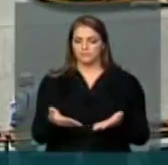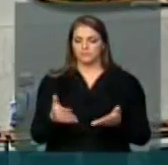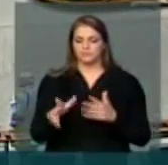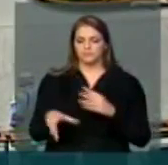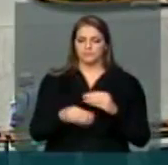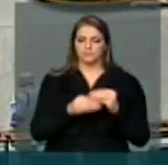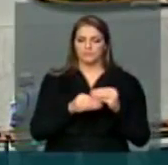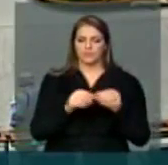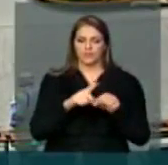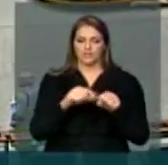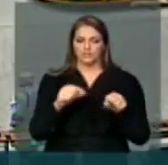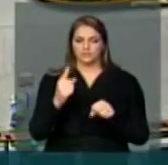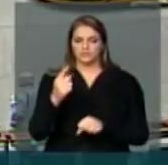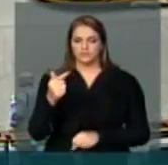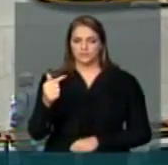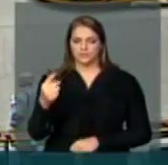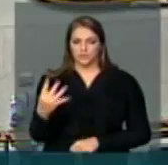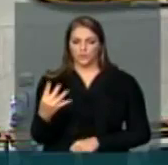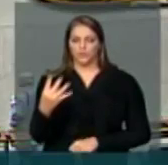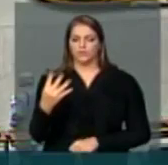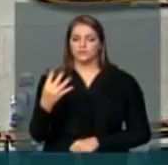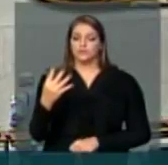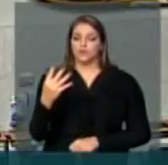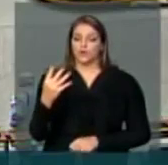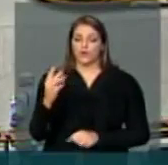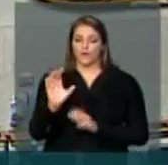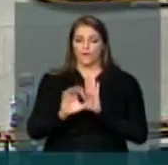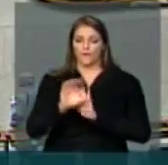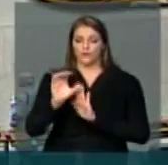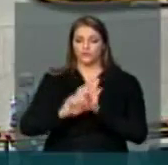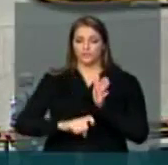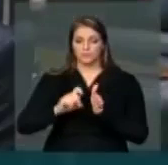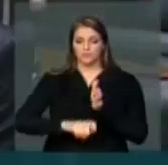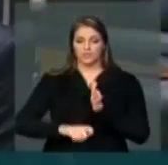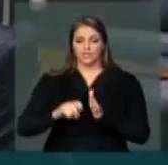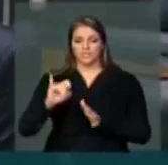artigo 174 do Código Tributário, no inciso,